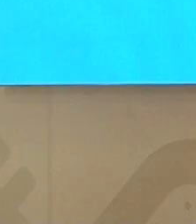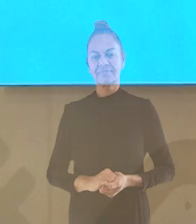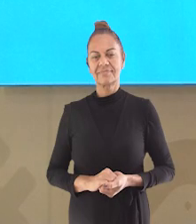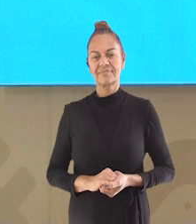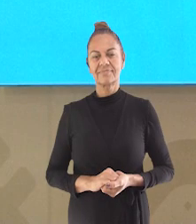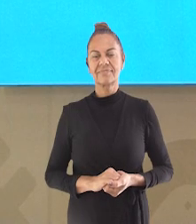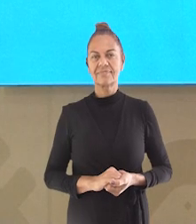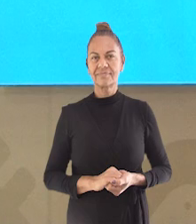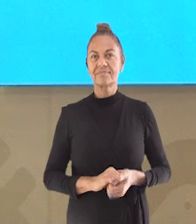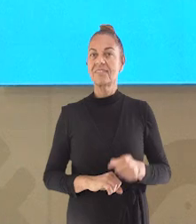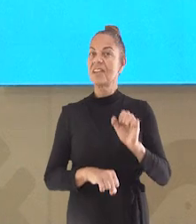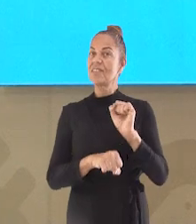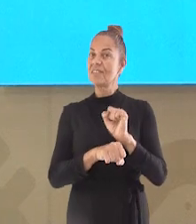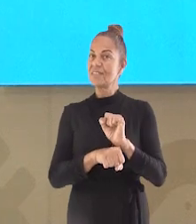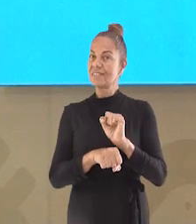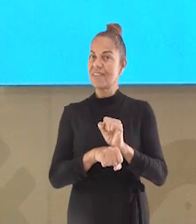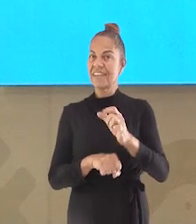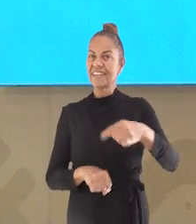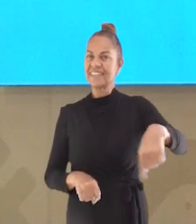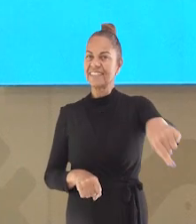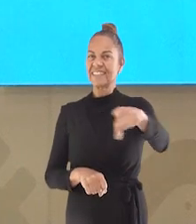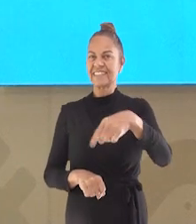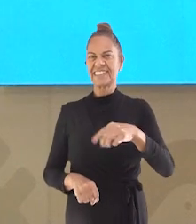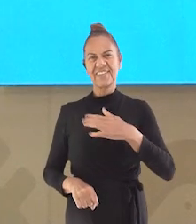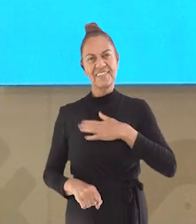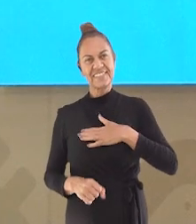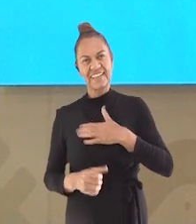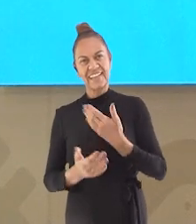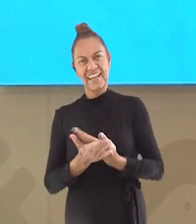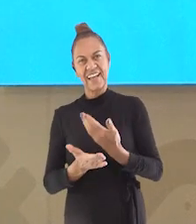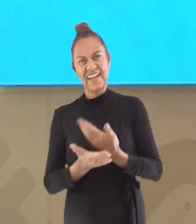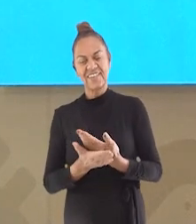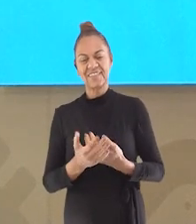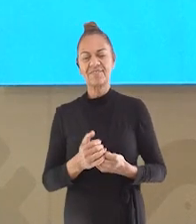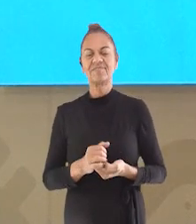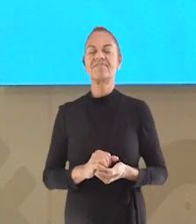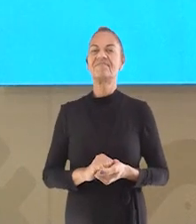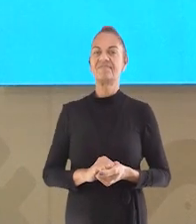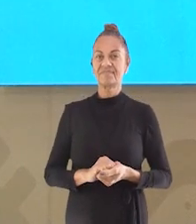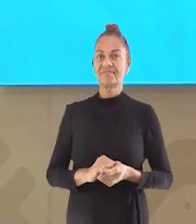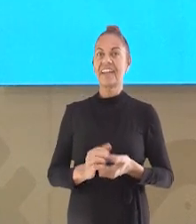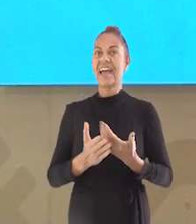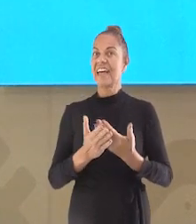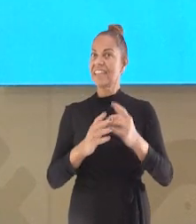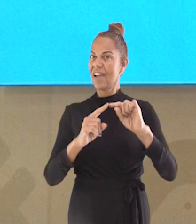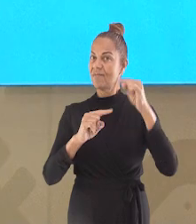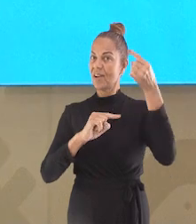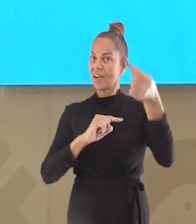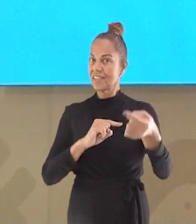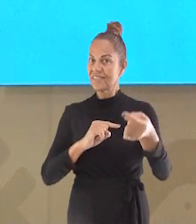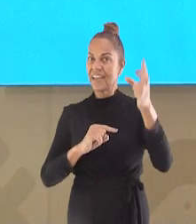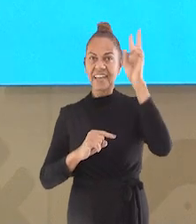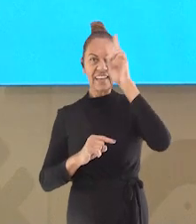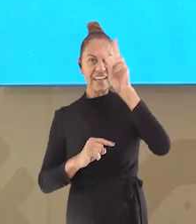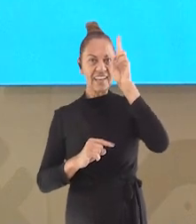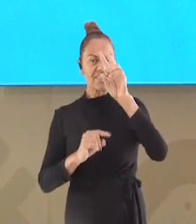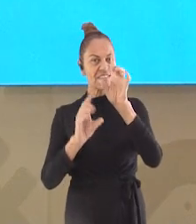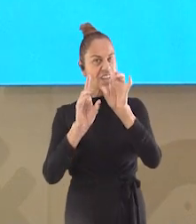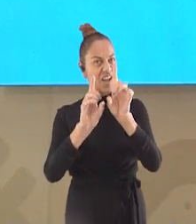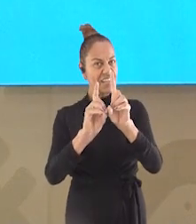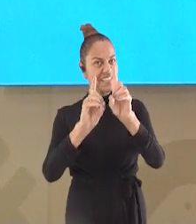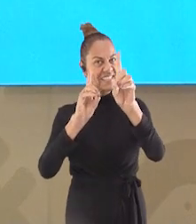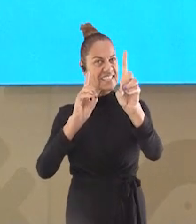Eu espero que você tenha gostado da aula de hoje. Até a próxima. E lembrem-se,